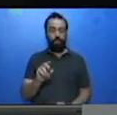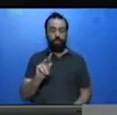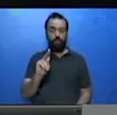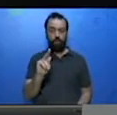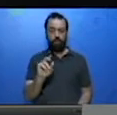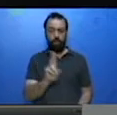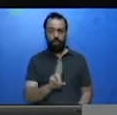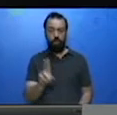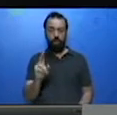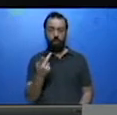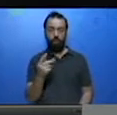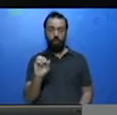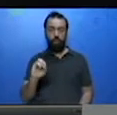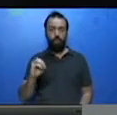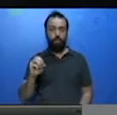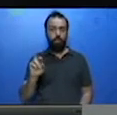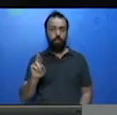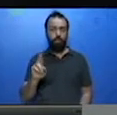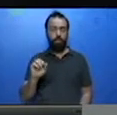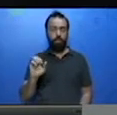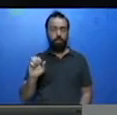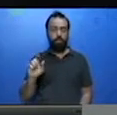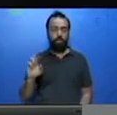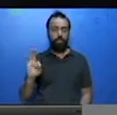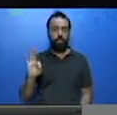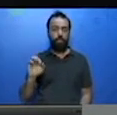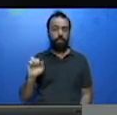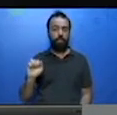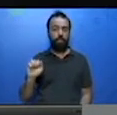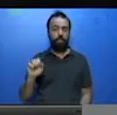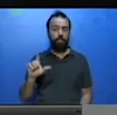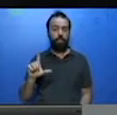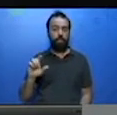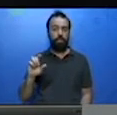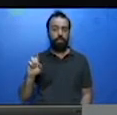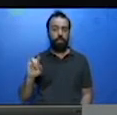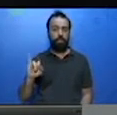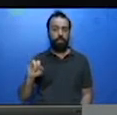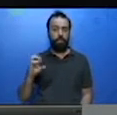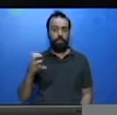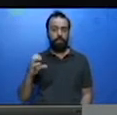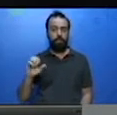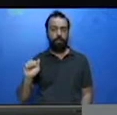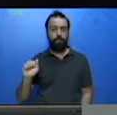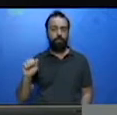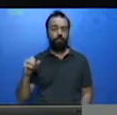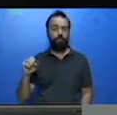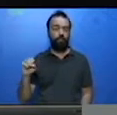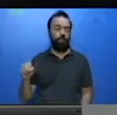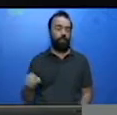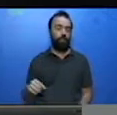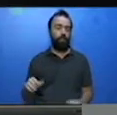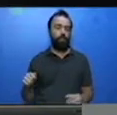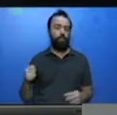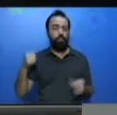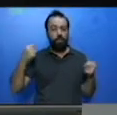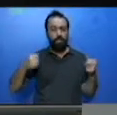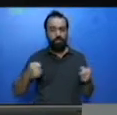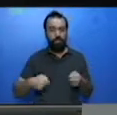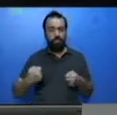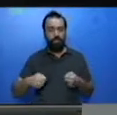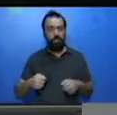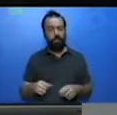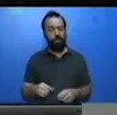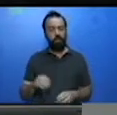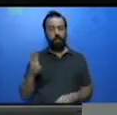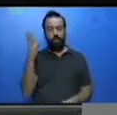Vamos lá. Agora, vamos passar para a página 291. O tomateiro deve ser